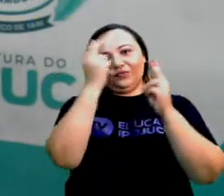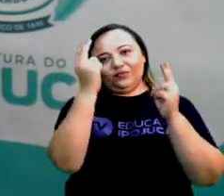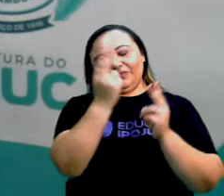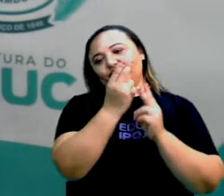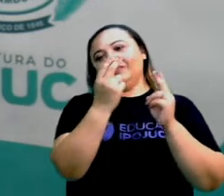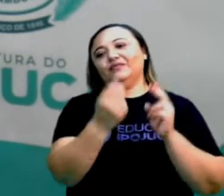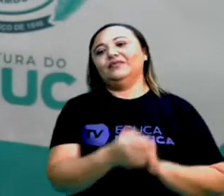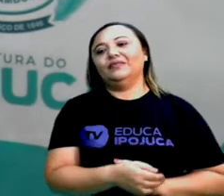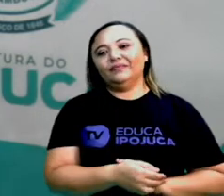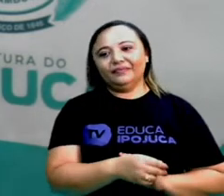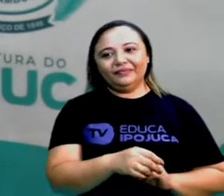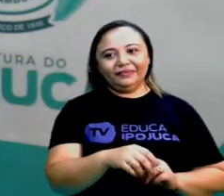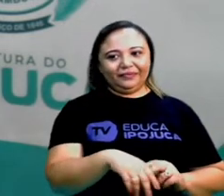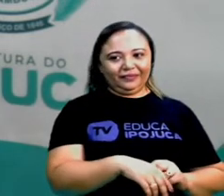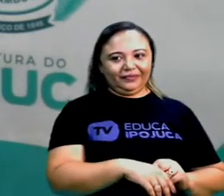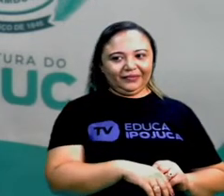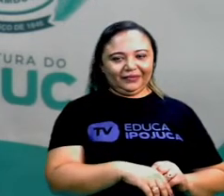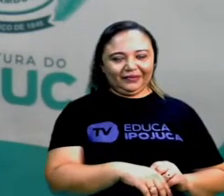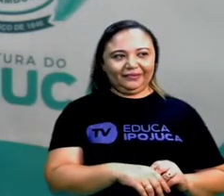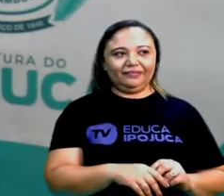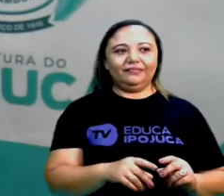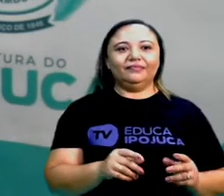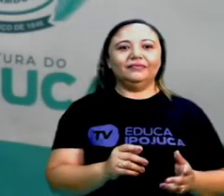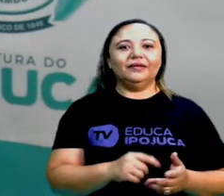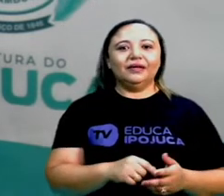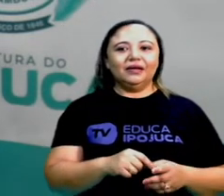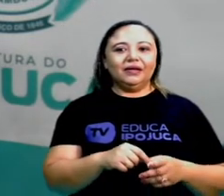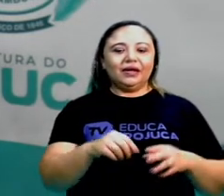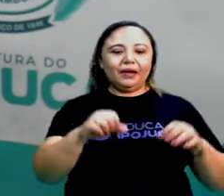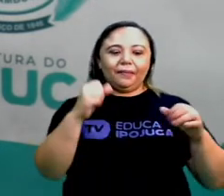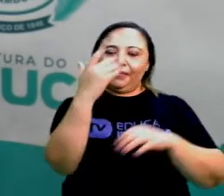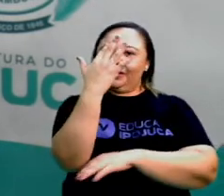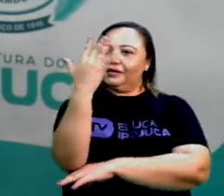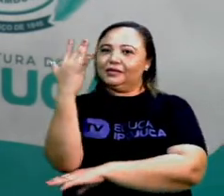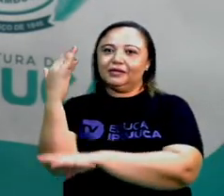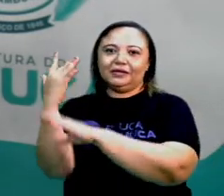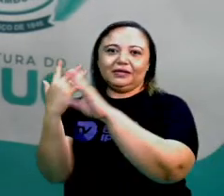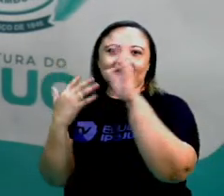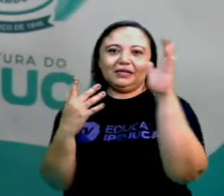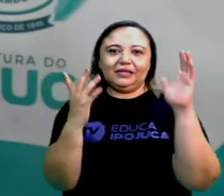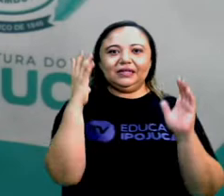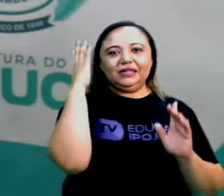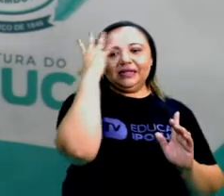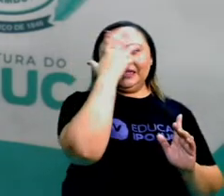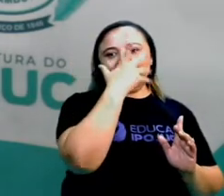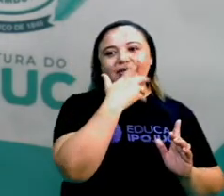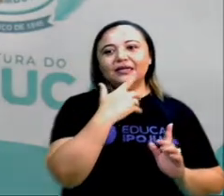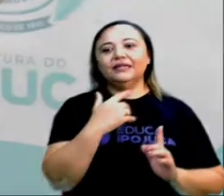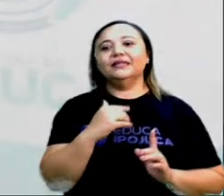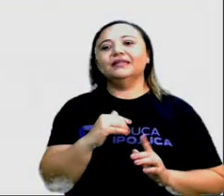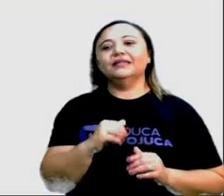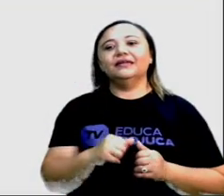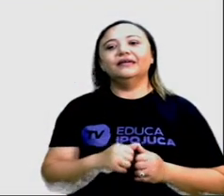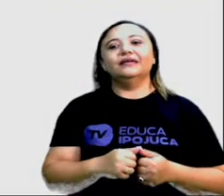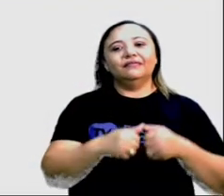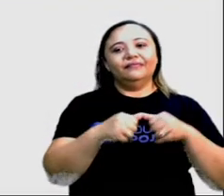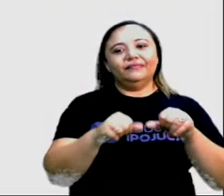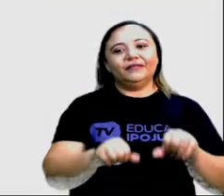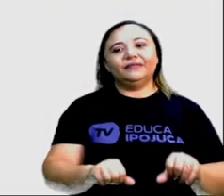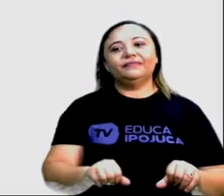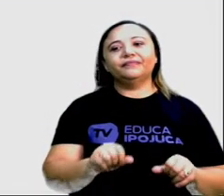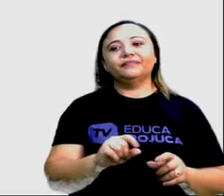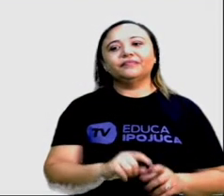temperatura não é nem muito quente e nem muito frio. Mas a paisagem fica linda, né? Com as flores. Aos